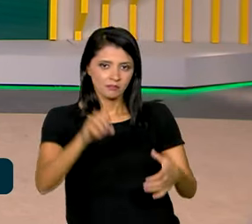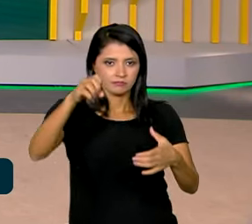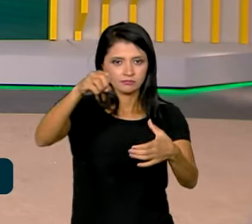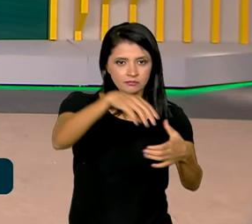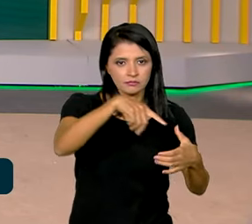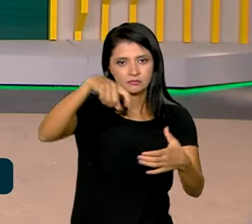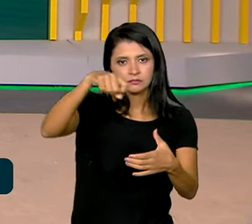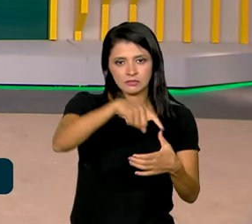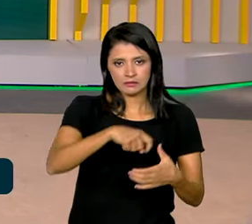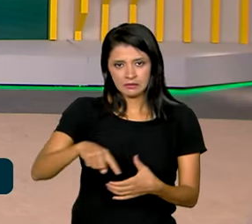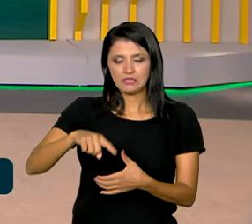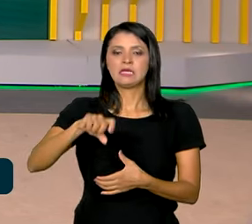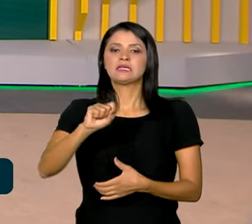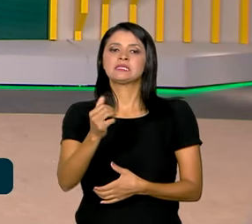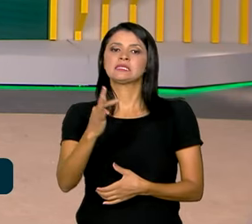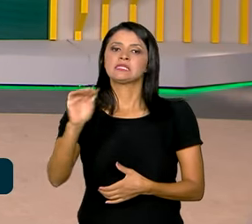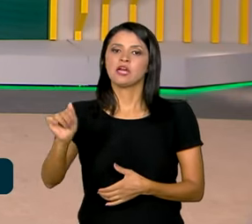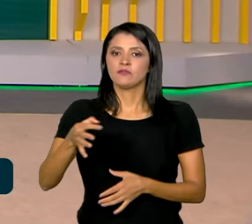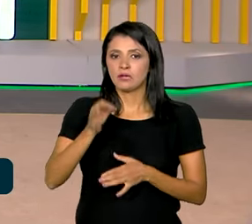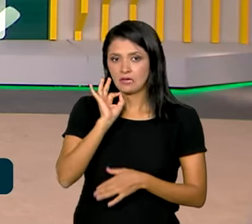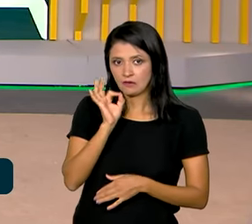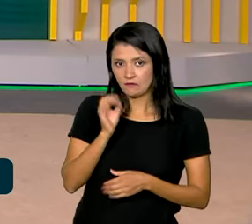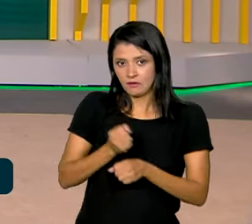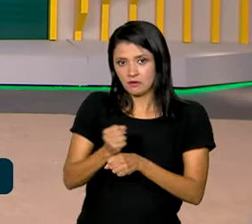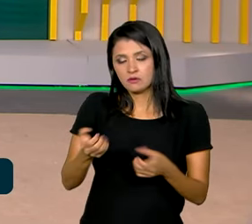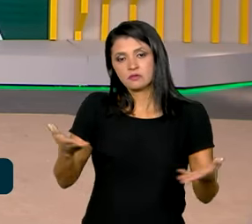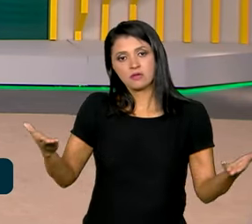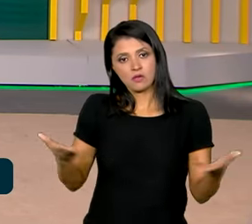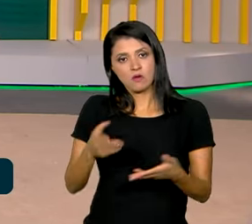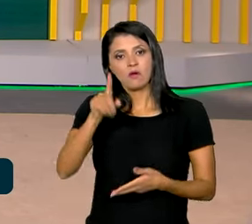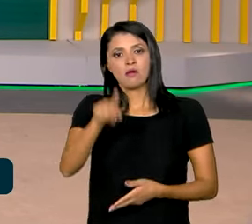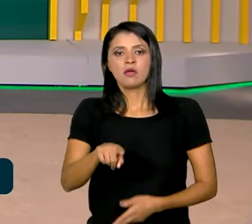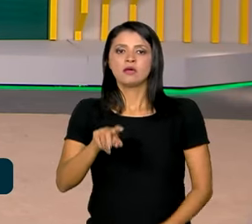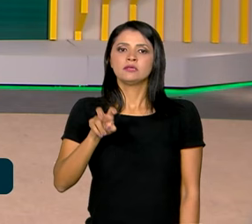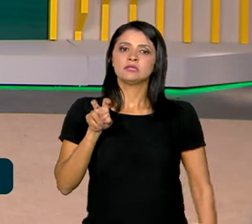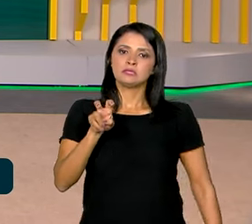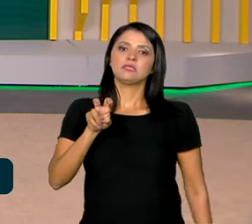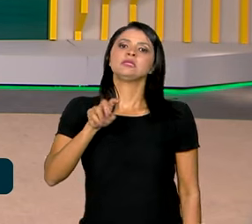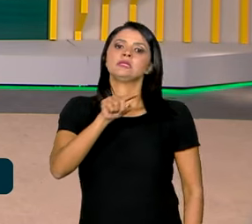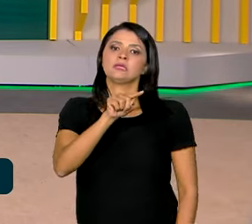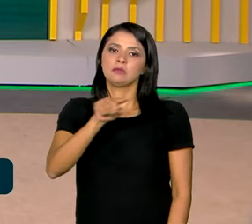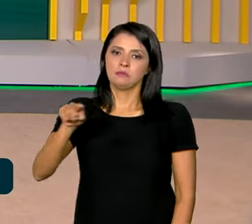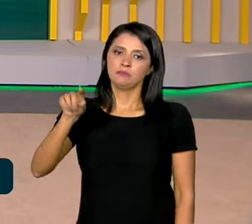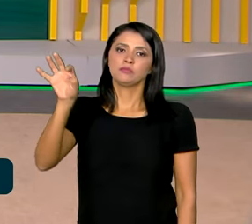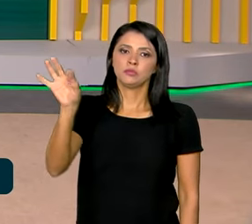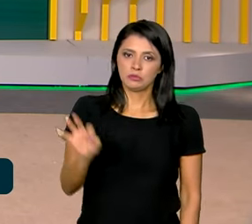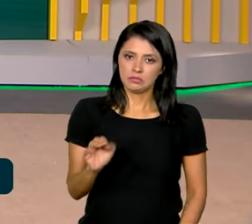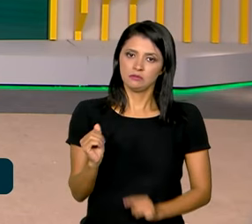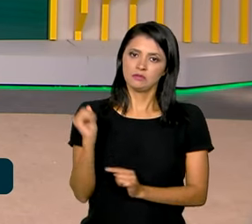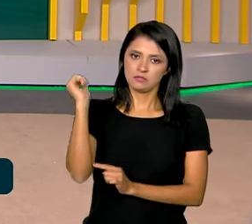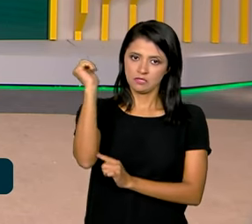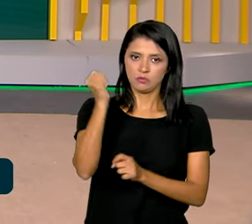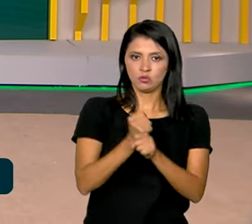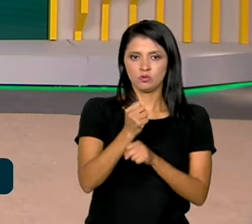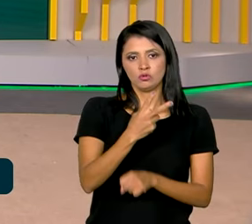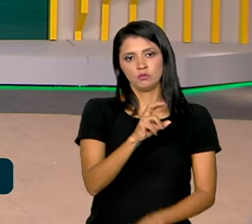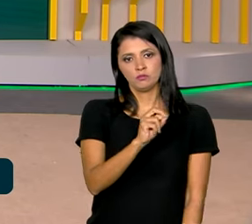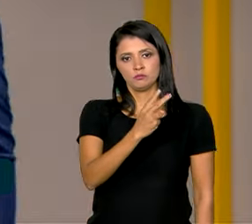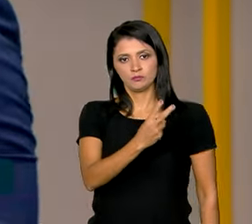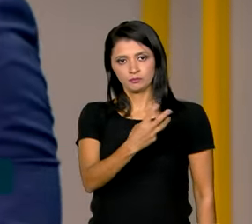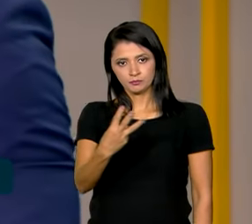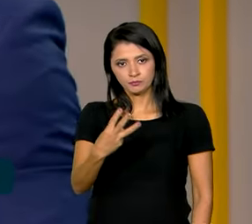A safra brasileira de café neste ano deve ser 5,5% superior à produção de 2023.